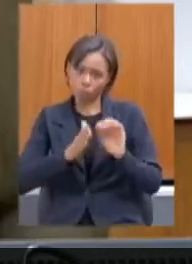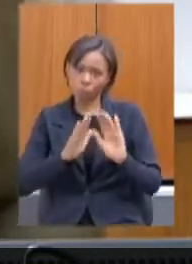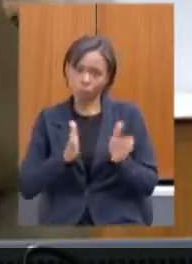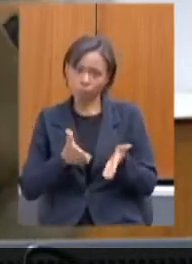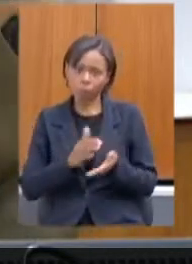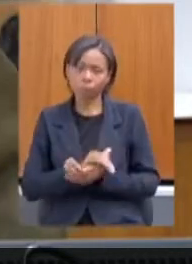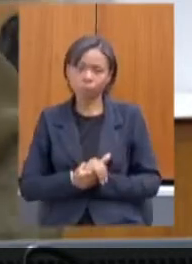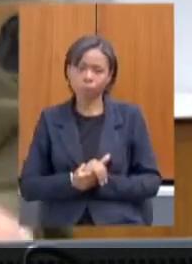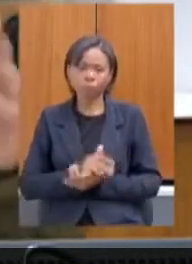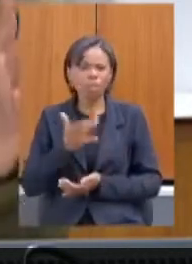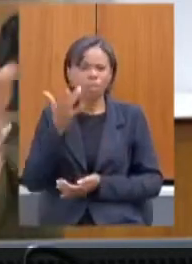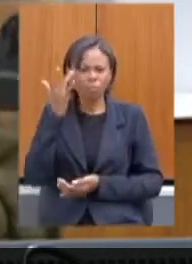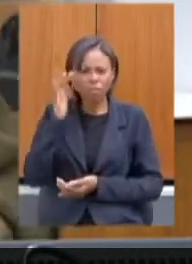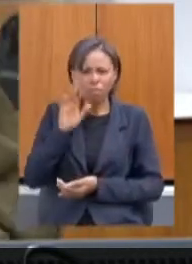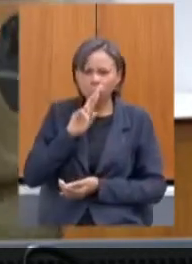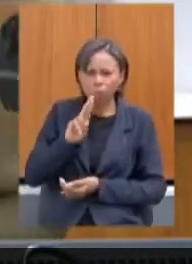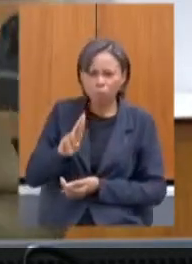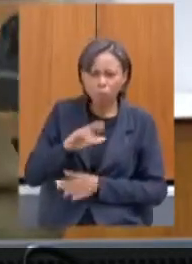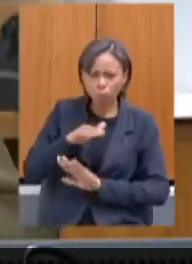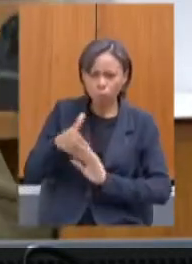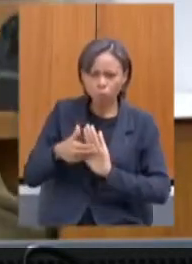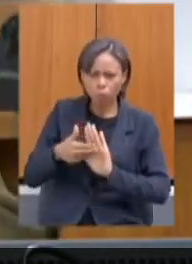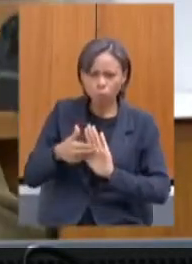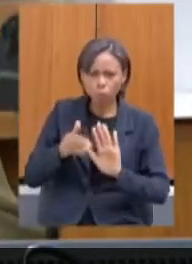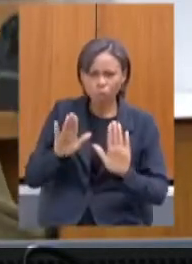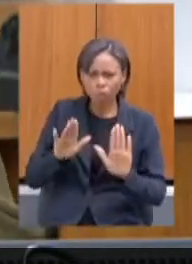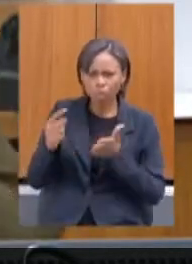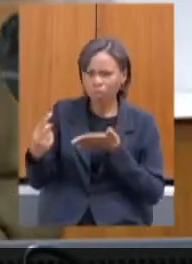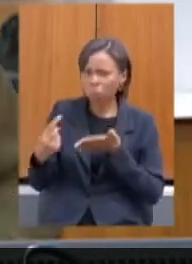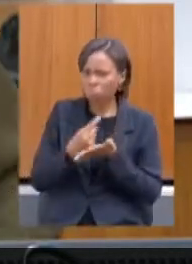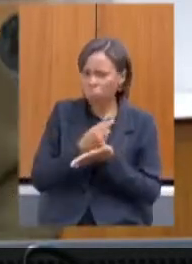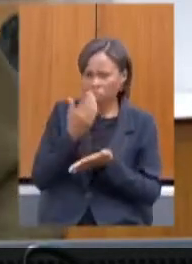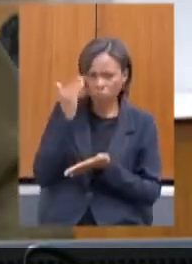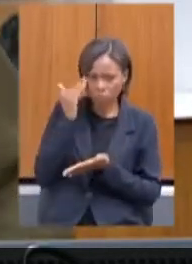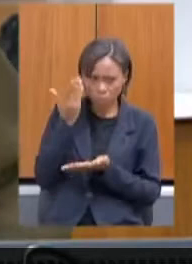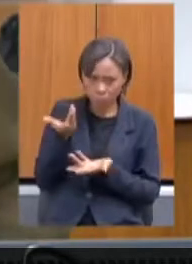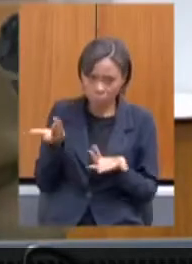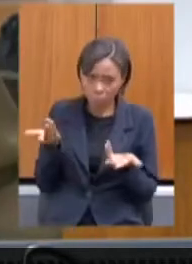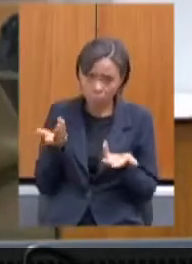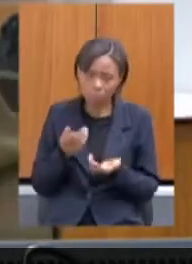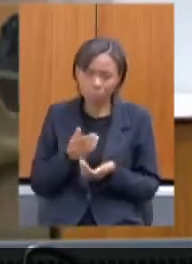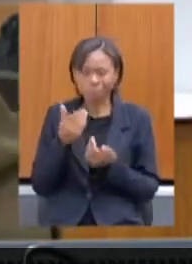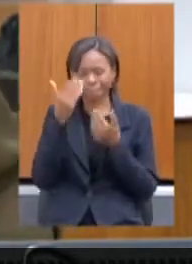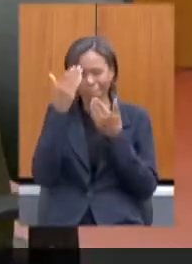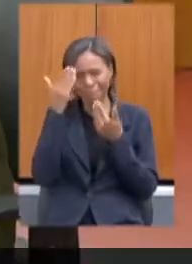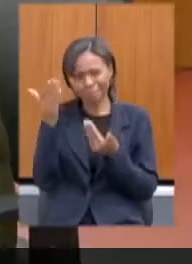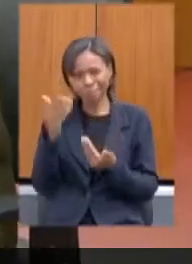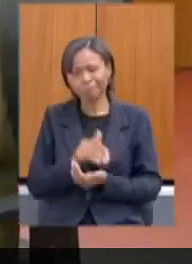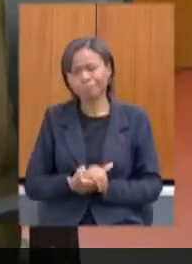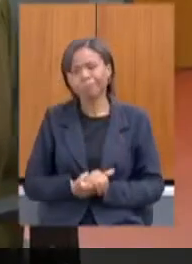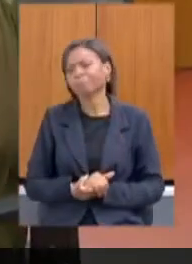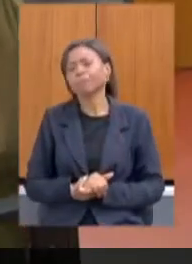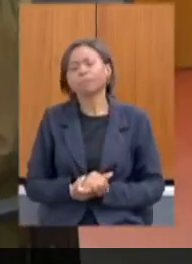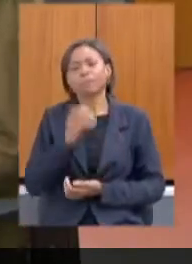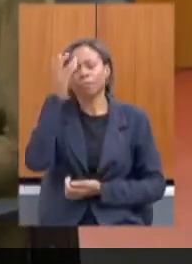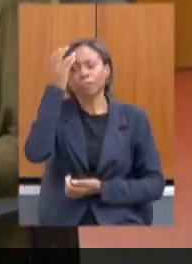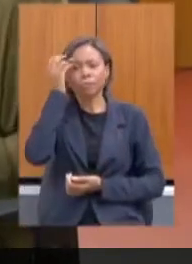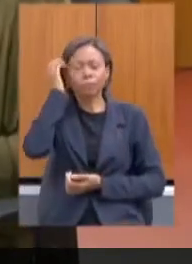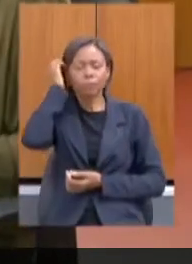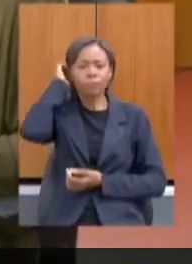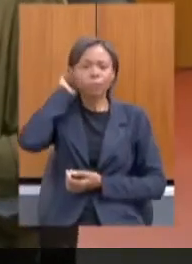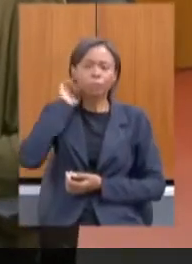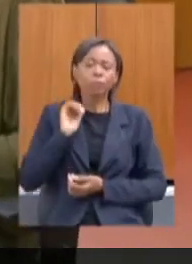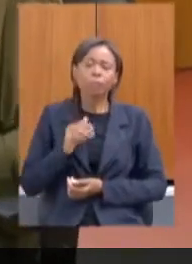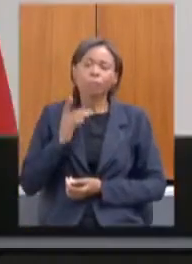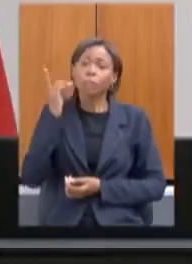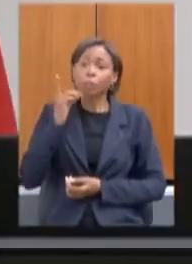Eu não sei se eu respondi todos, mas foi isso que eu entendi aqui. Obrigada. Deputado Celinho,